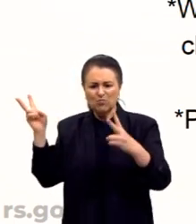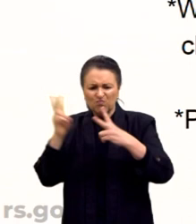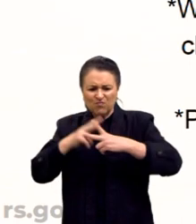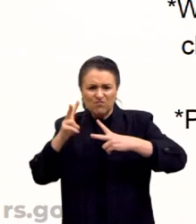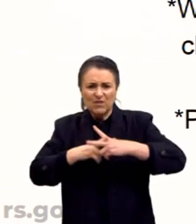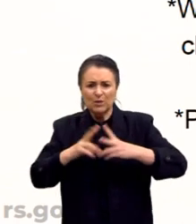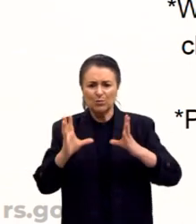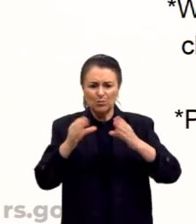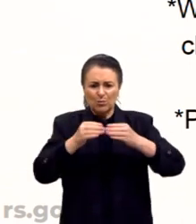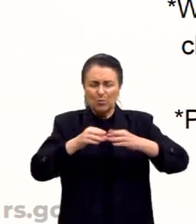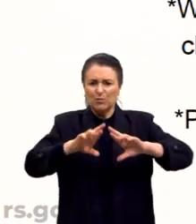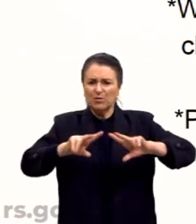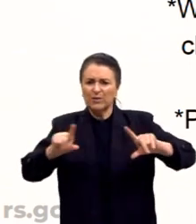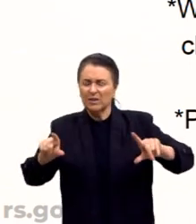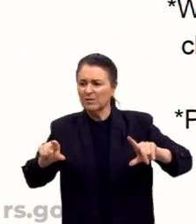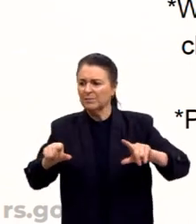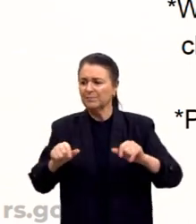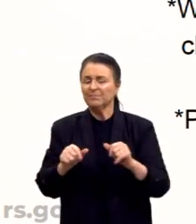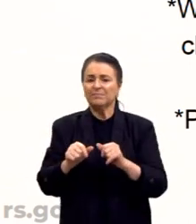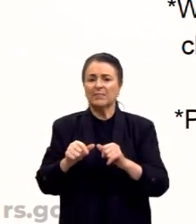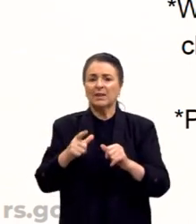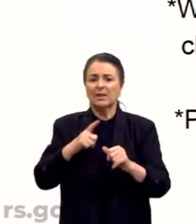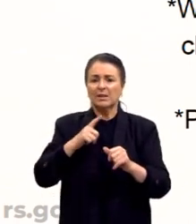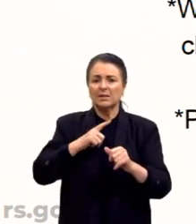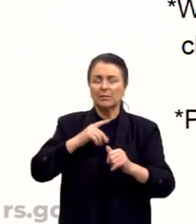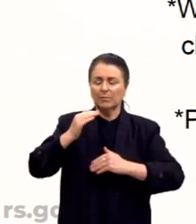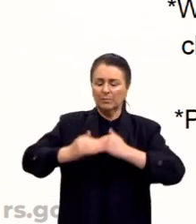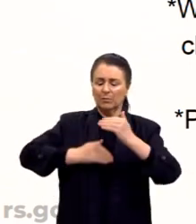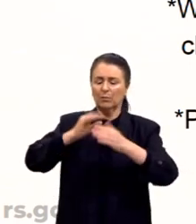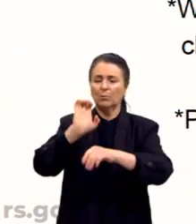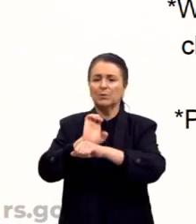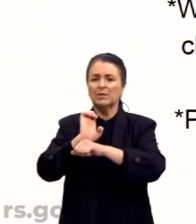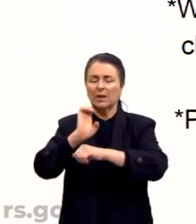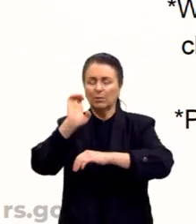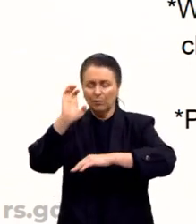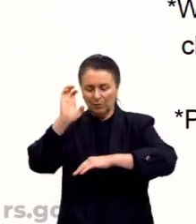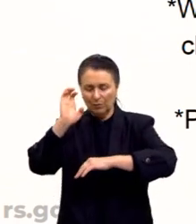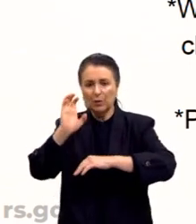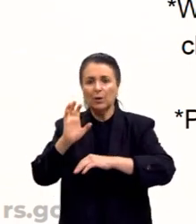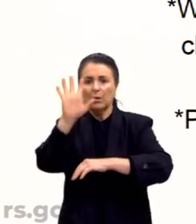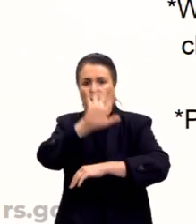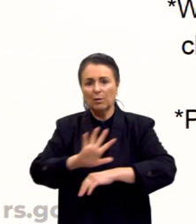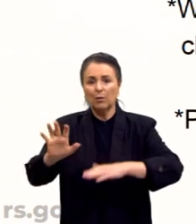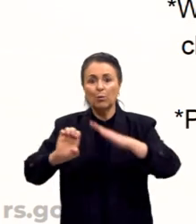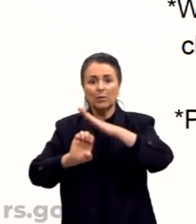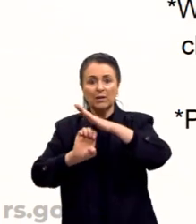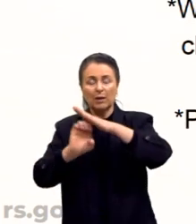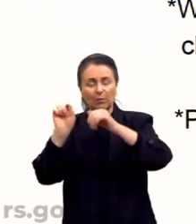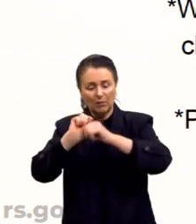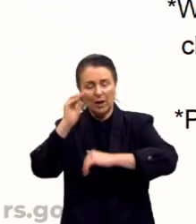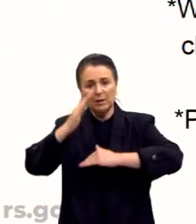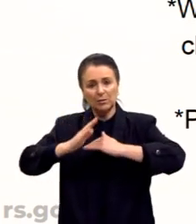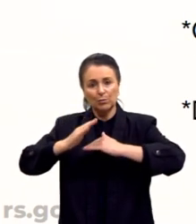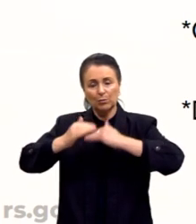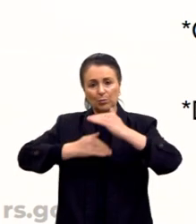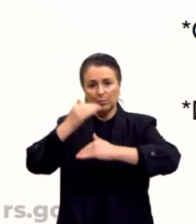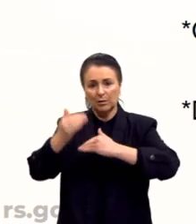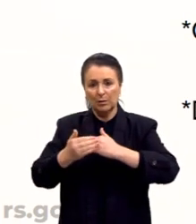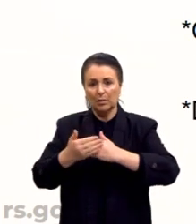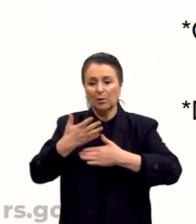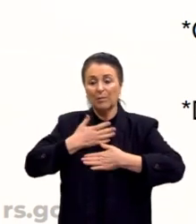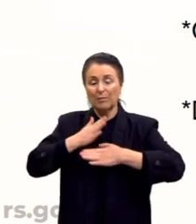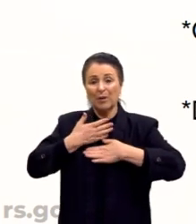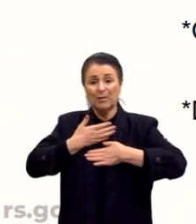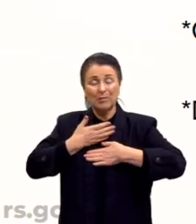protesto, alguma manifestação, o Estado já faz esse processo. Então, perdemos o poder de contestação, segundo esses